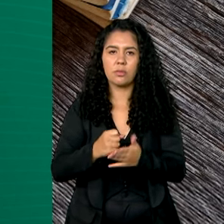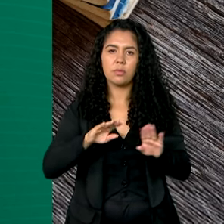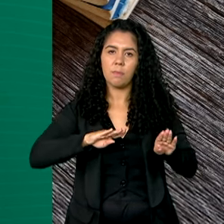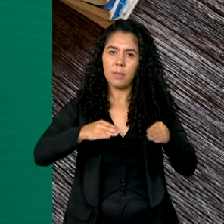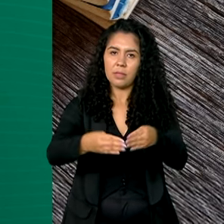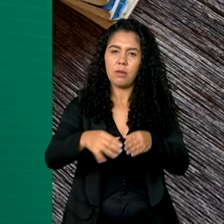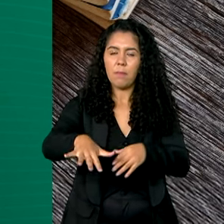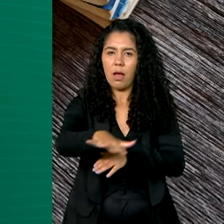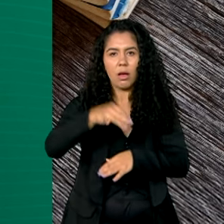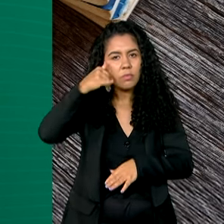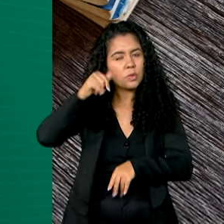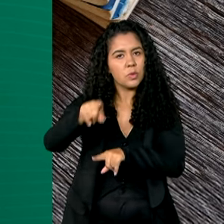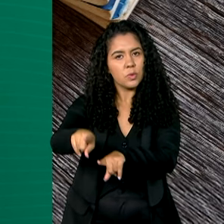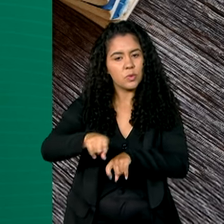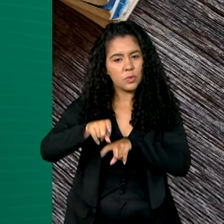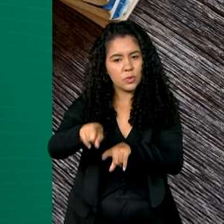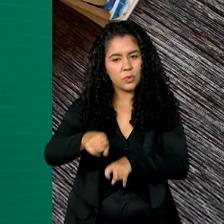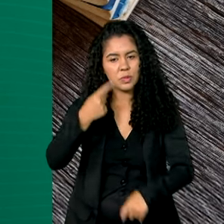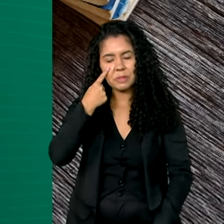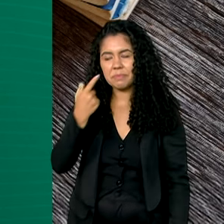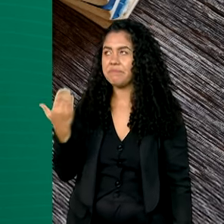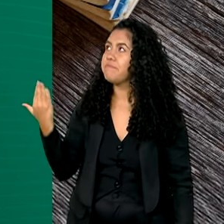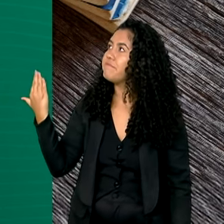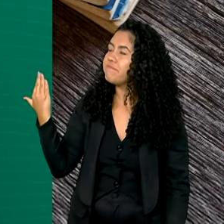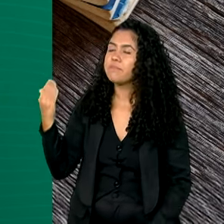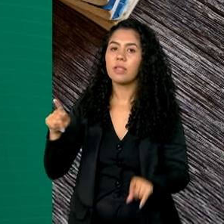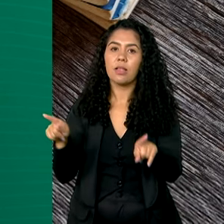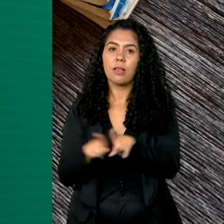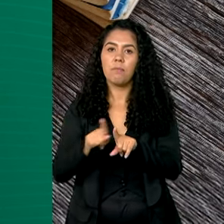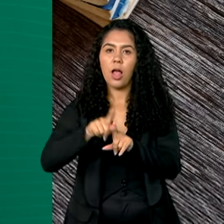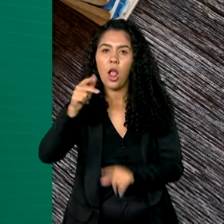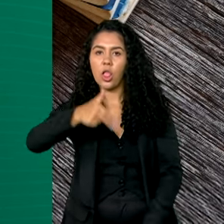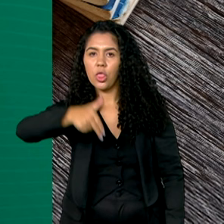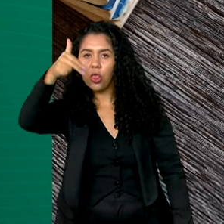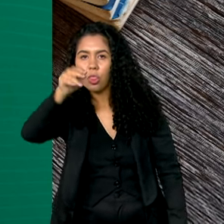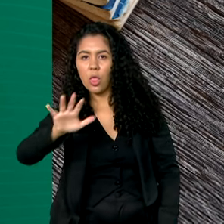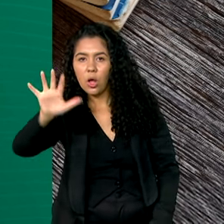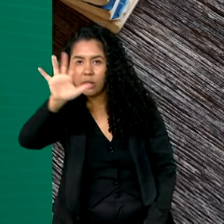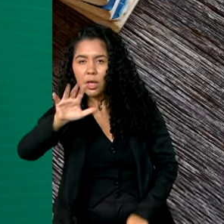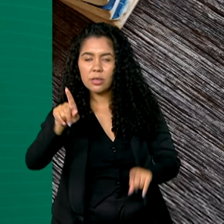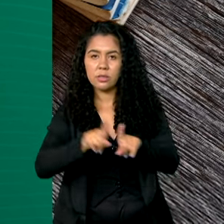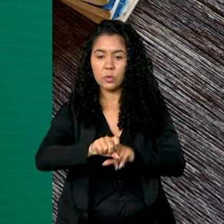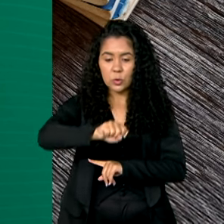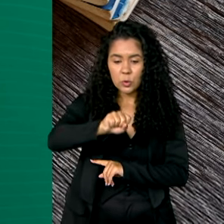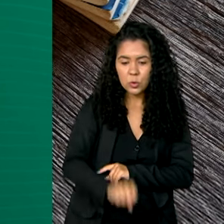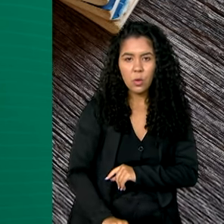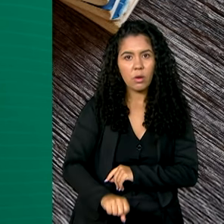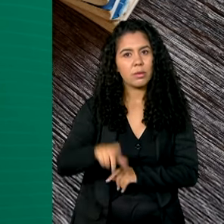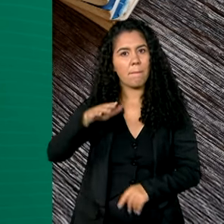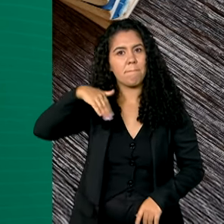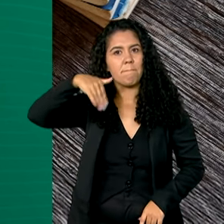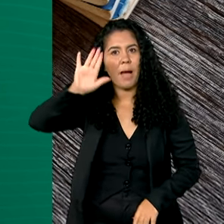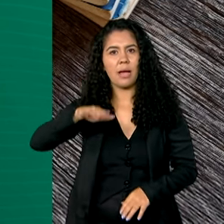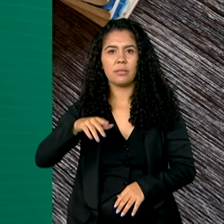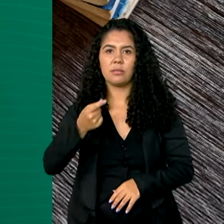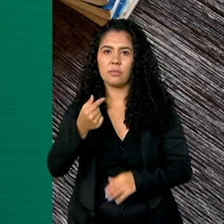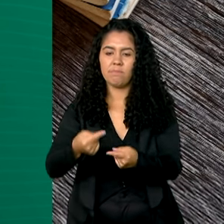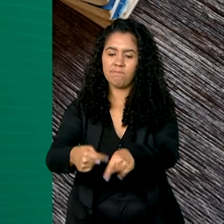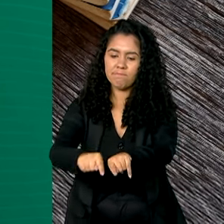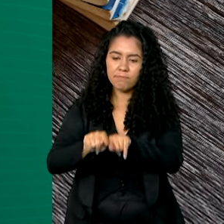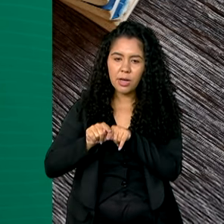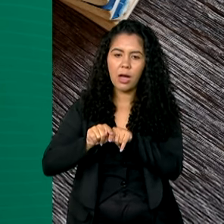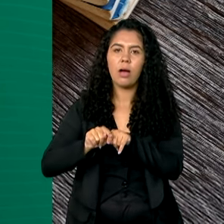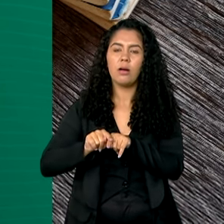água industriais e cooperativas. As regiões Nordeste e Sul foram as que mais acessaram o crédito rural do